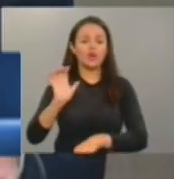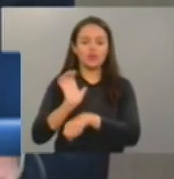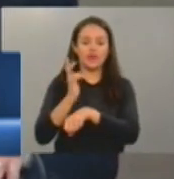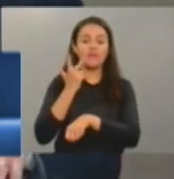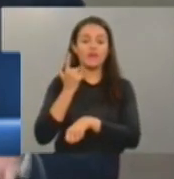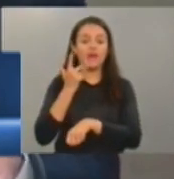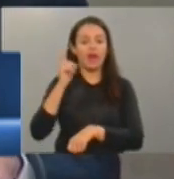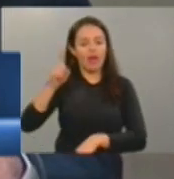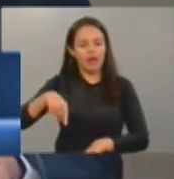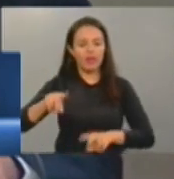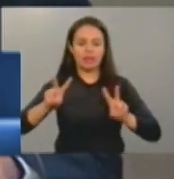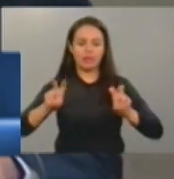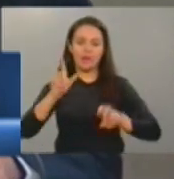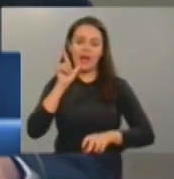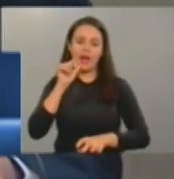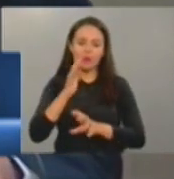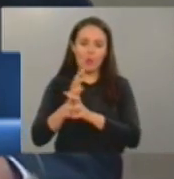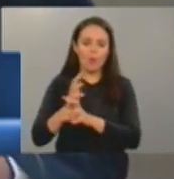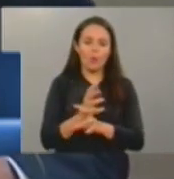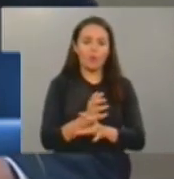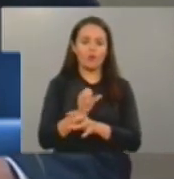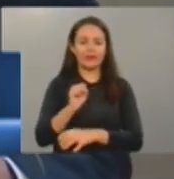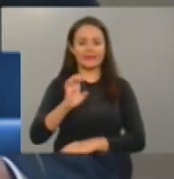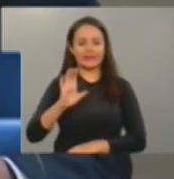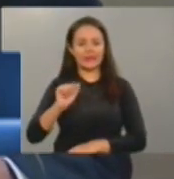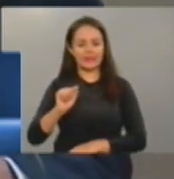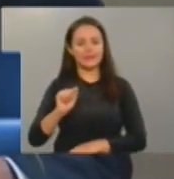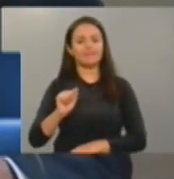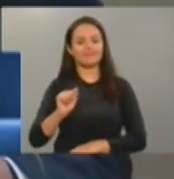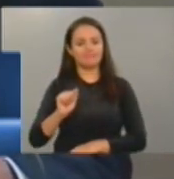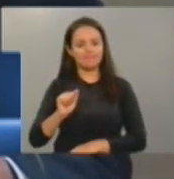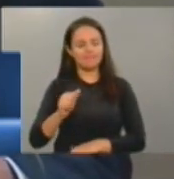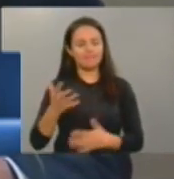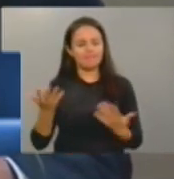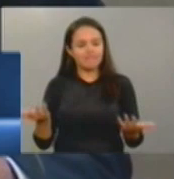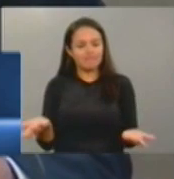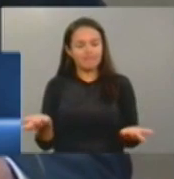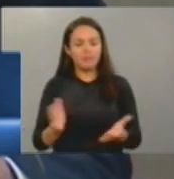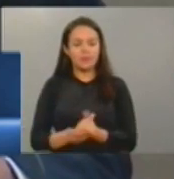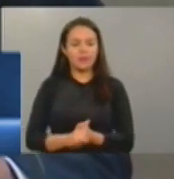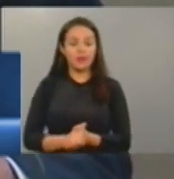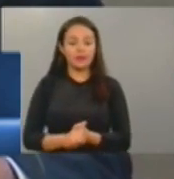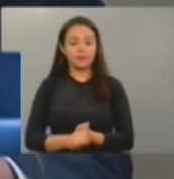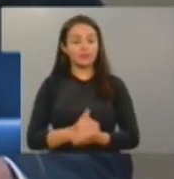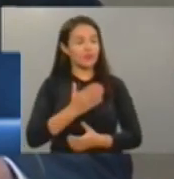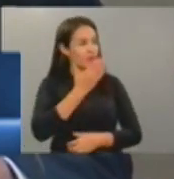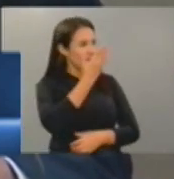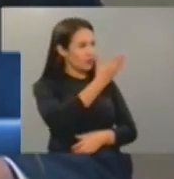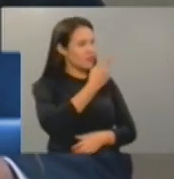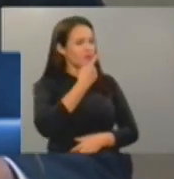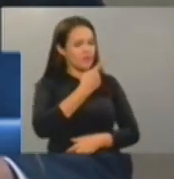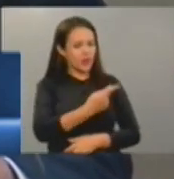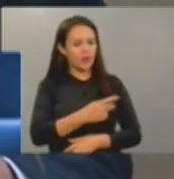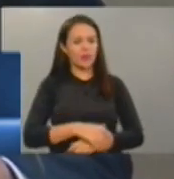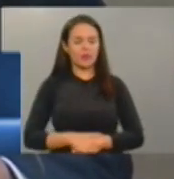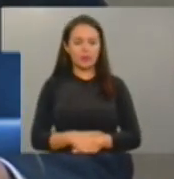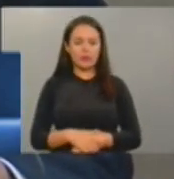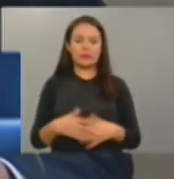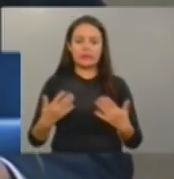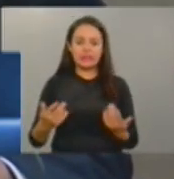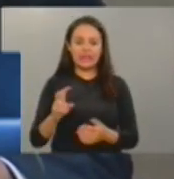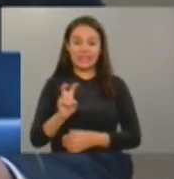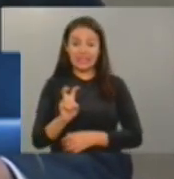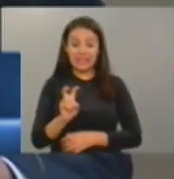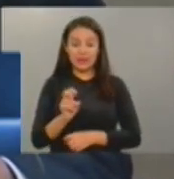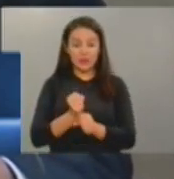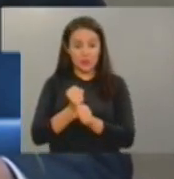Ceará. Como a vossa excelência acabou de falar, mesmo com todos os investimentos que foram realizados, nós estamos aí caminhando para o quinto ano seguido